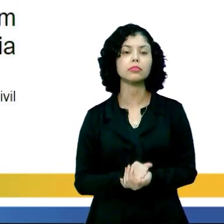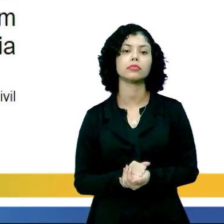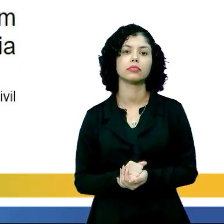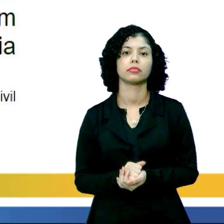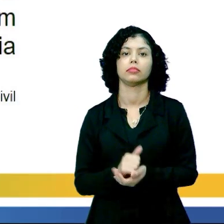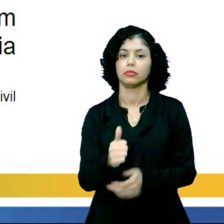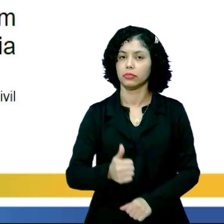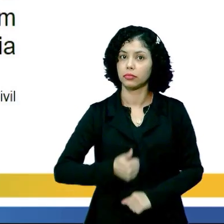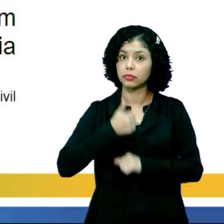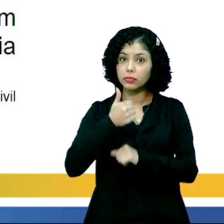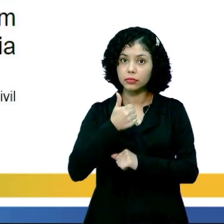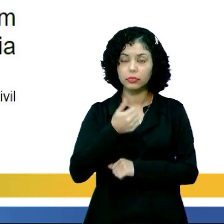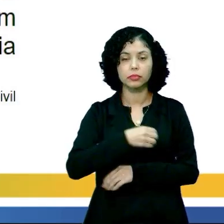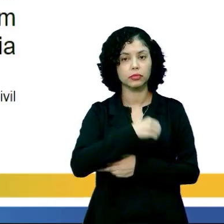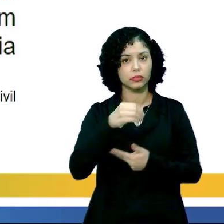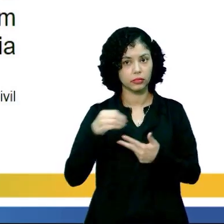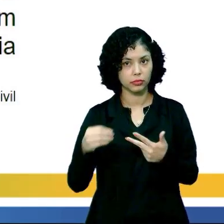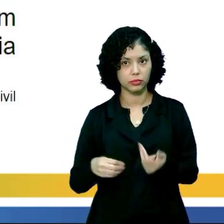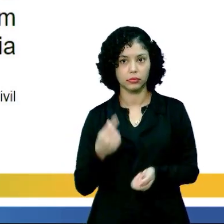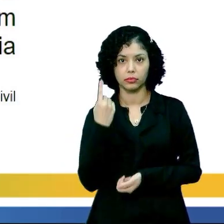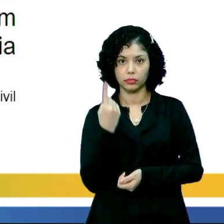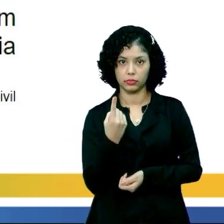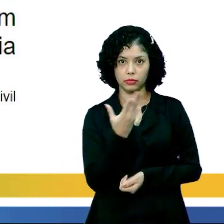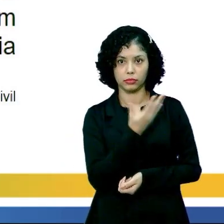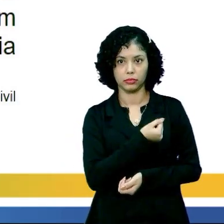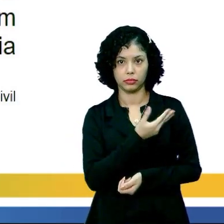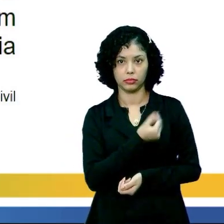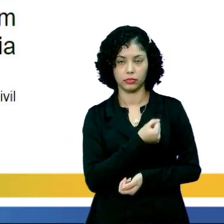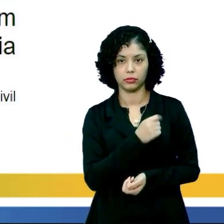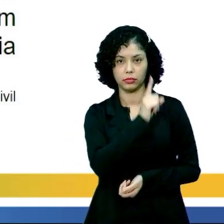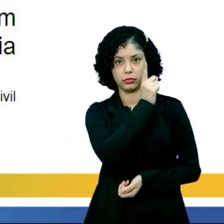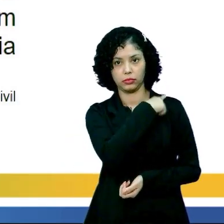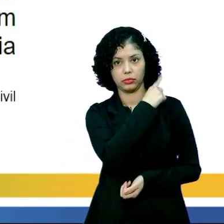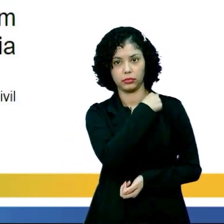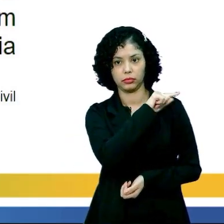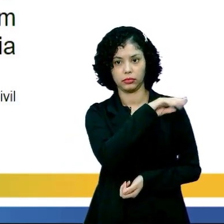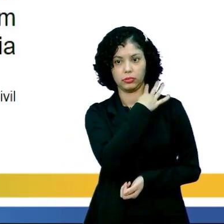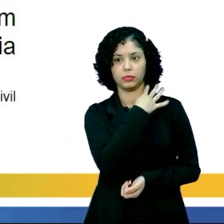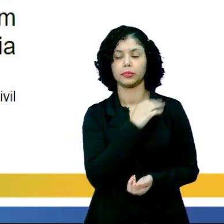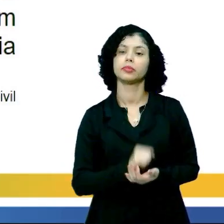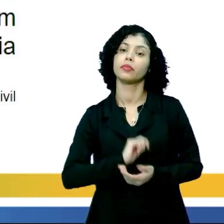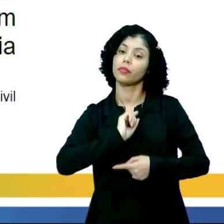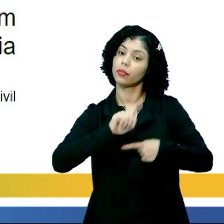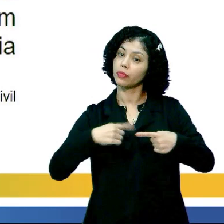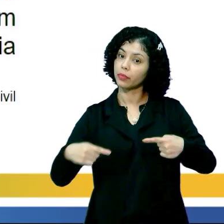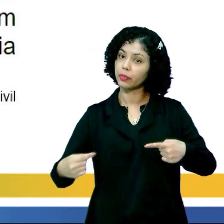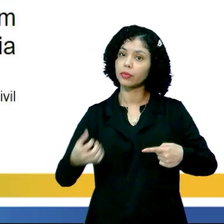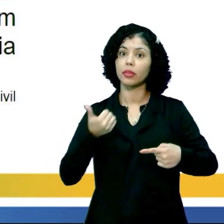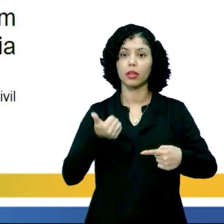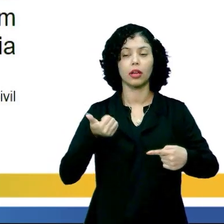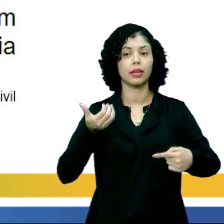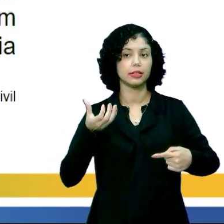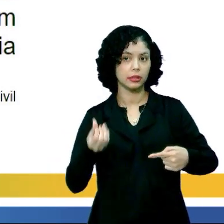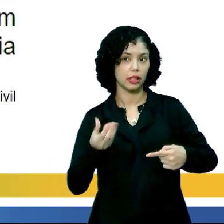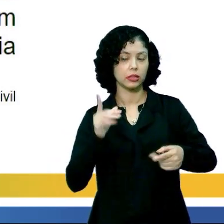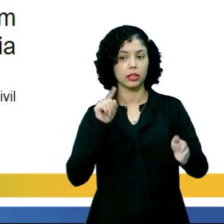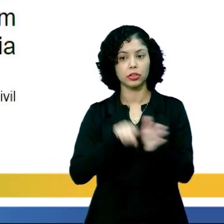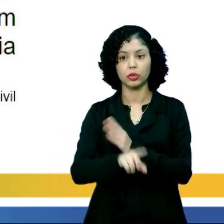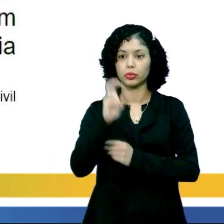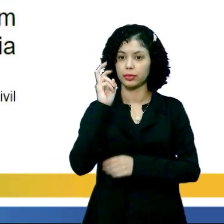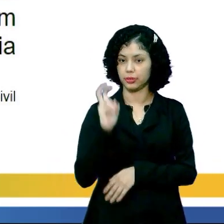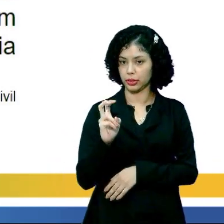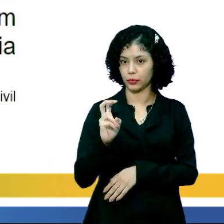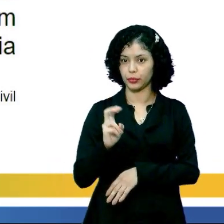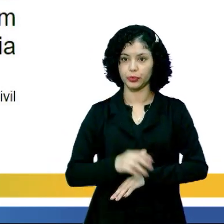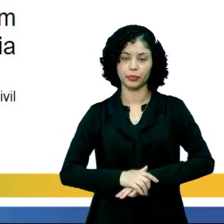livro A Prova Enem, o livro número 1 da primeira série, né? Na página 16, você pode abrir aí.